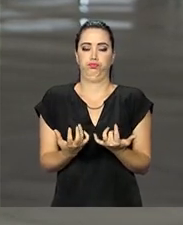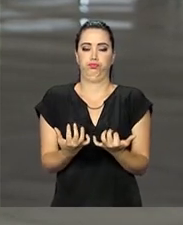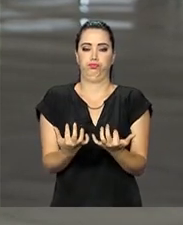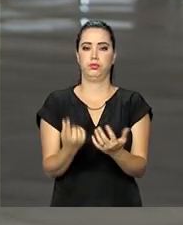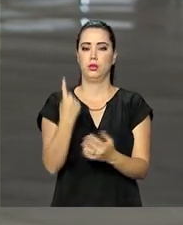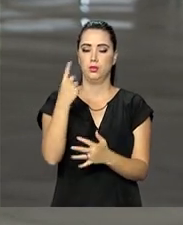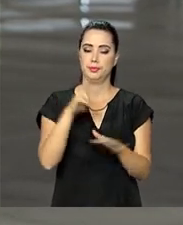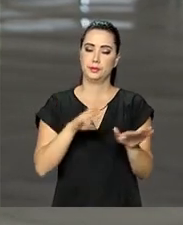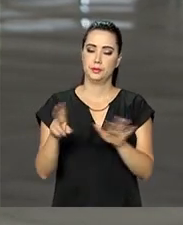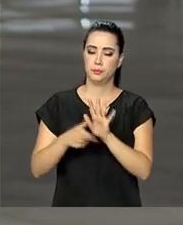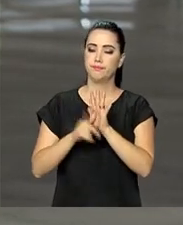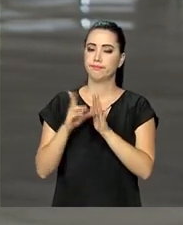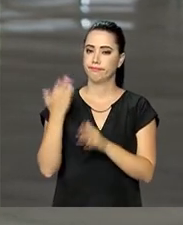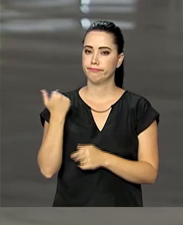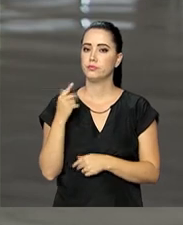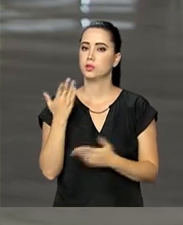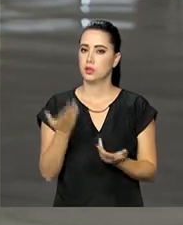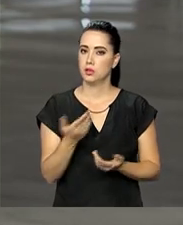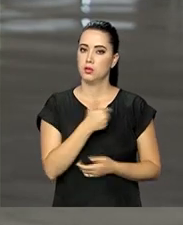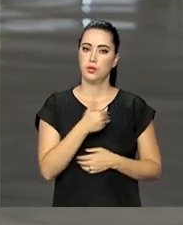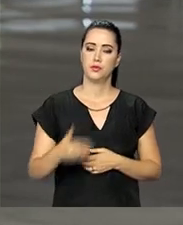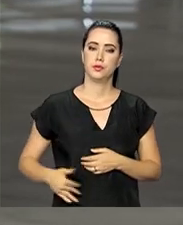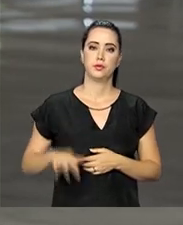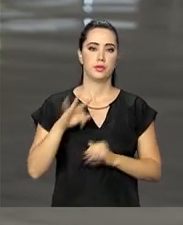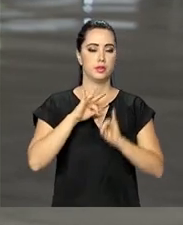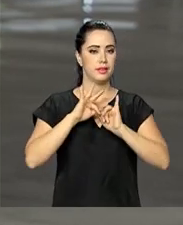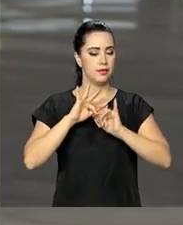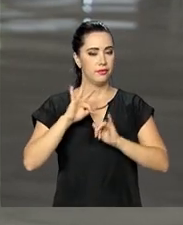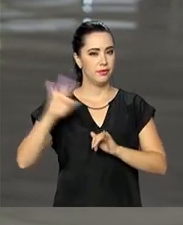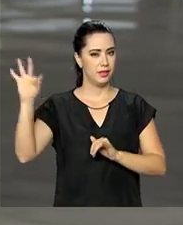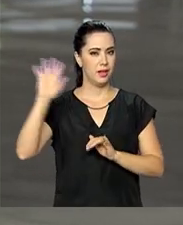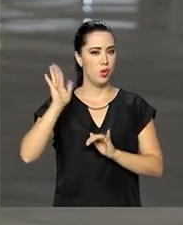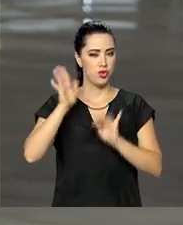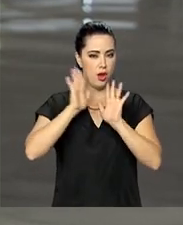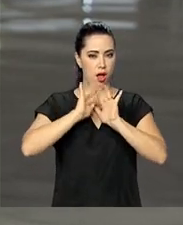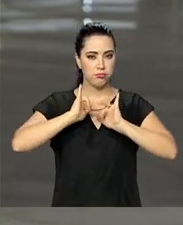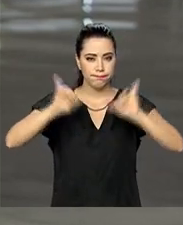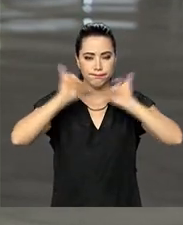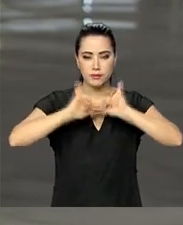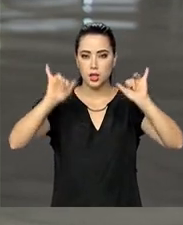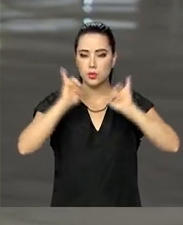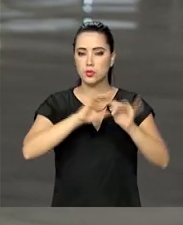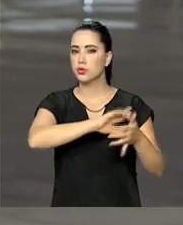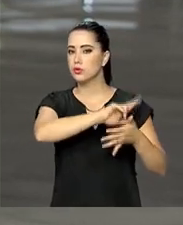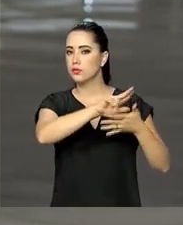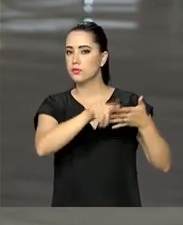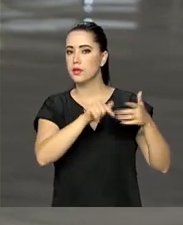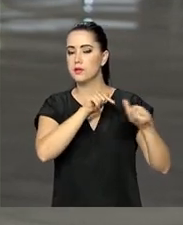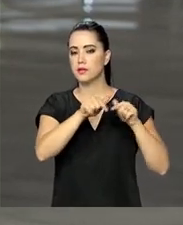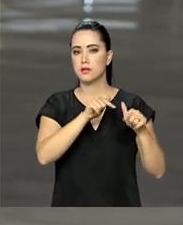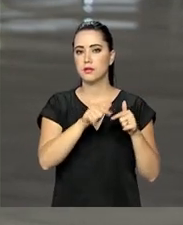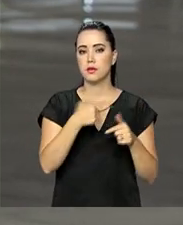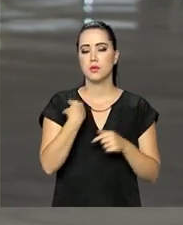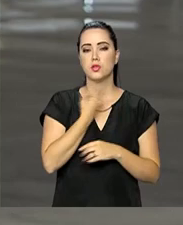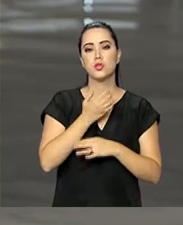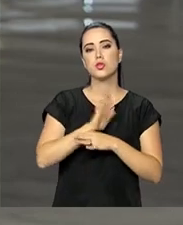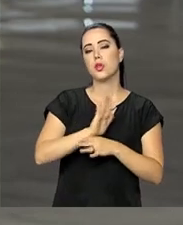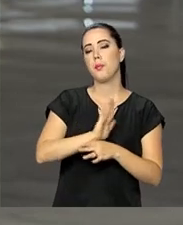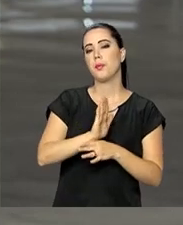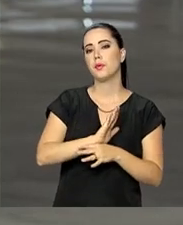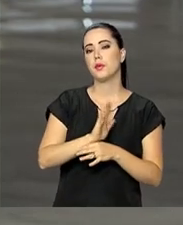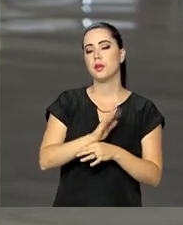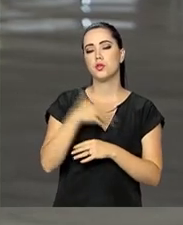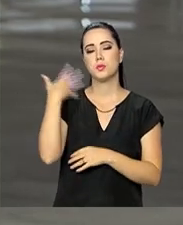uma semana. E de lá para cá, o governo federal já anunciou uma série de medidas nessa área. Nossa equipe preparou uma reportagem